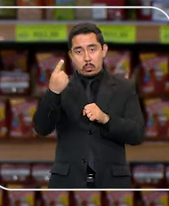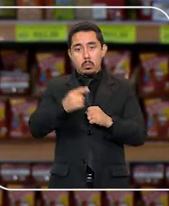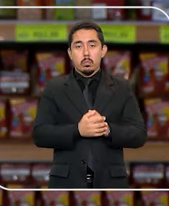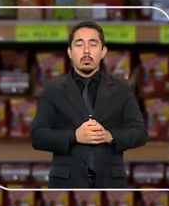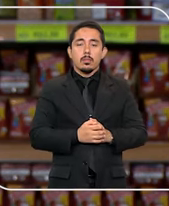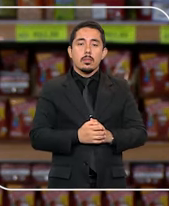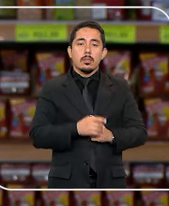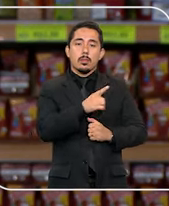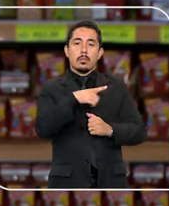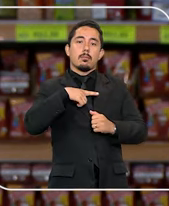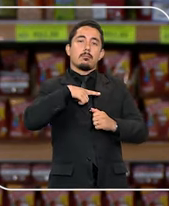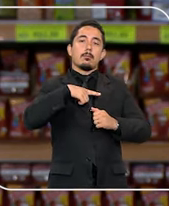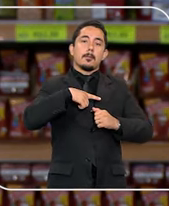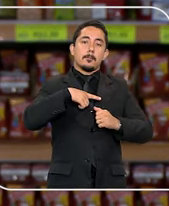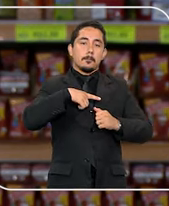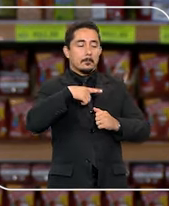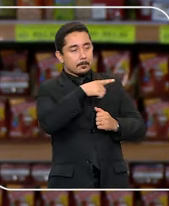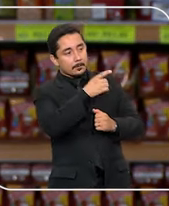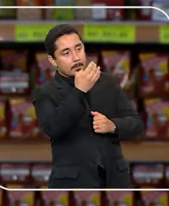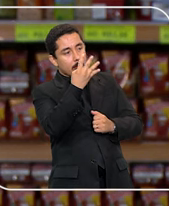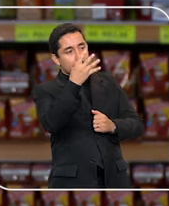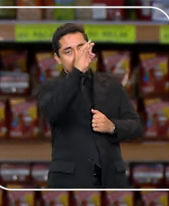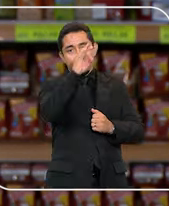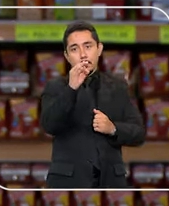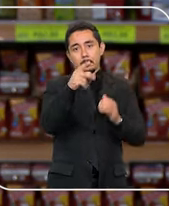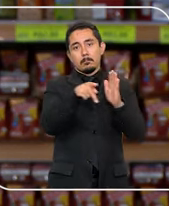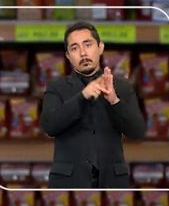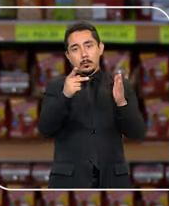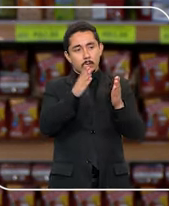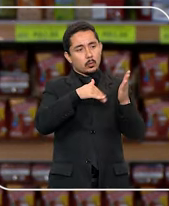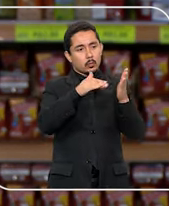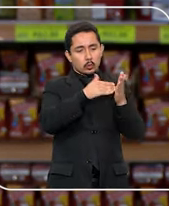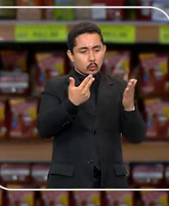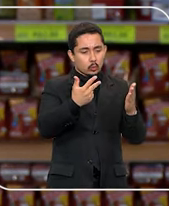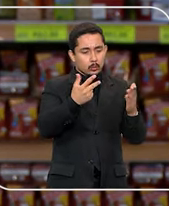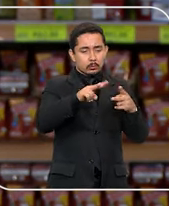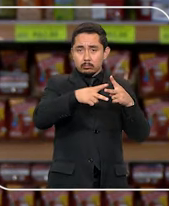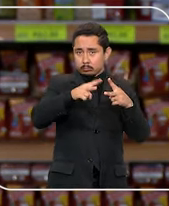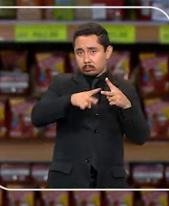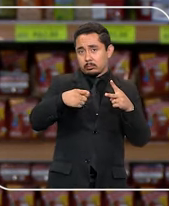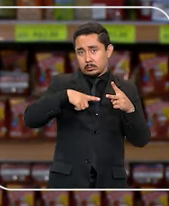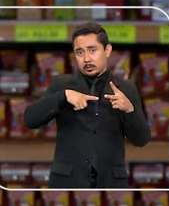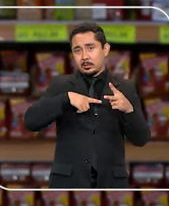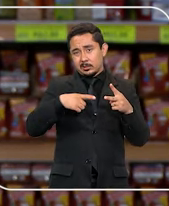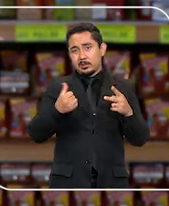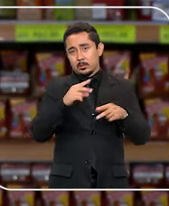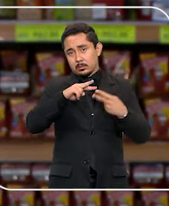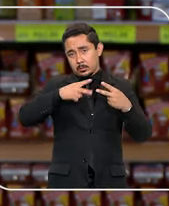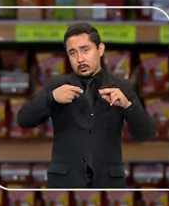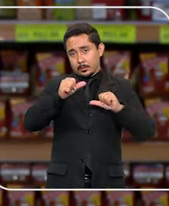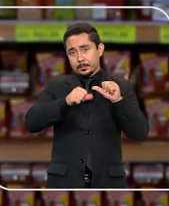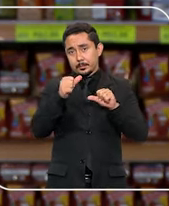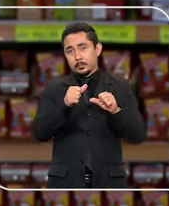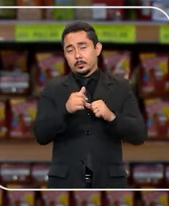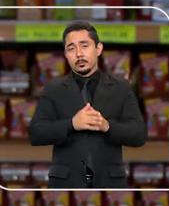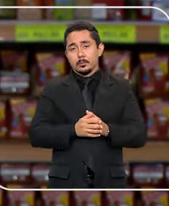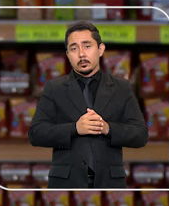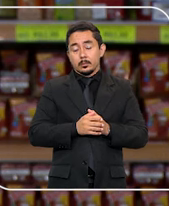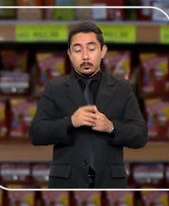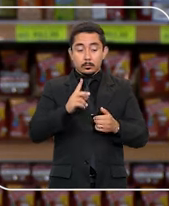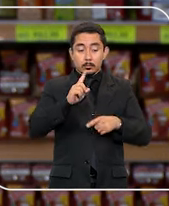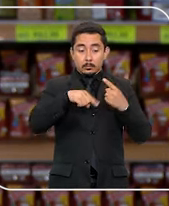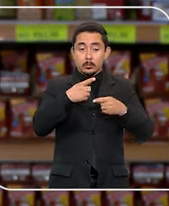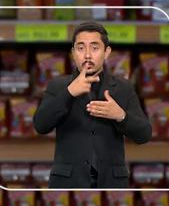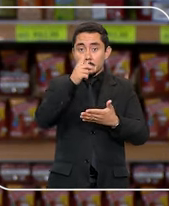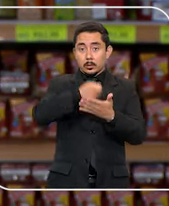disciplinava rotulagem para alimentos com até 4% de organismos geneticamente modificados na composição. No curso do processo, o Decreto